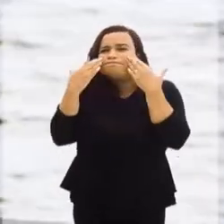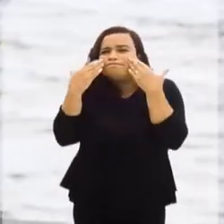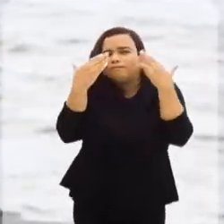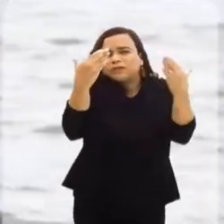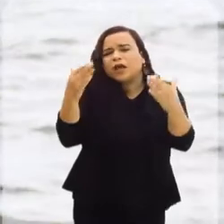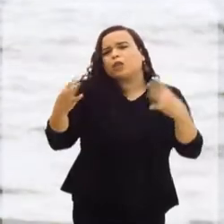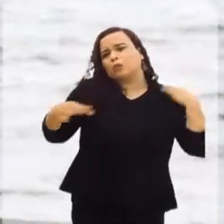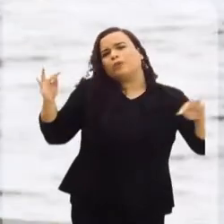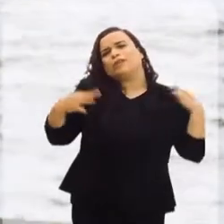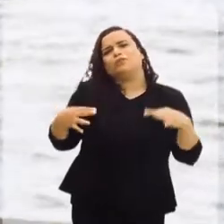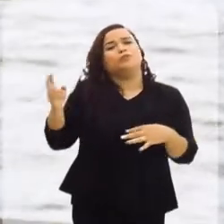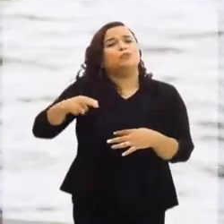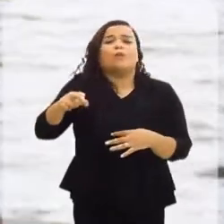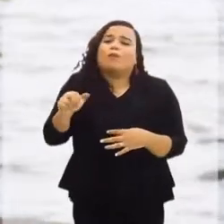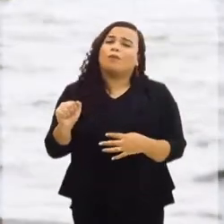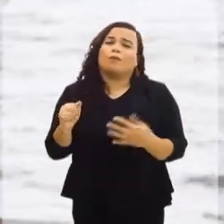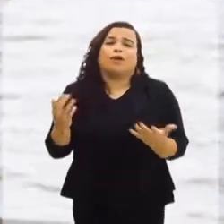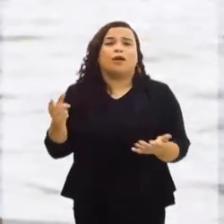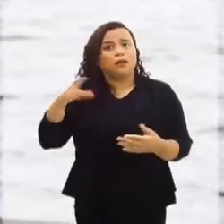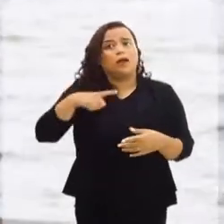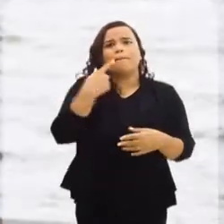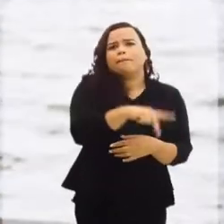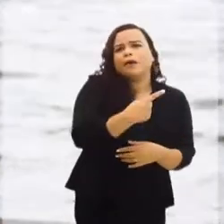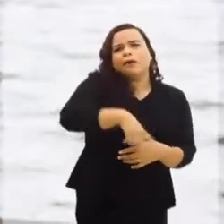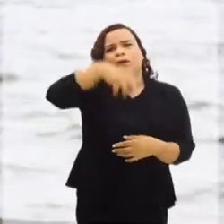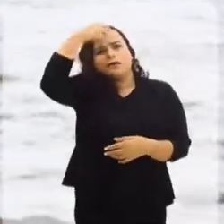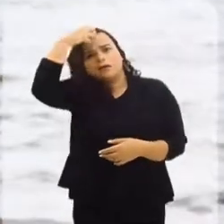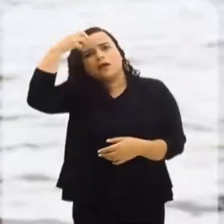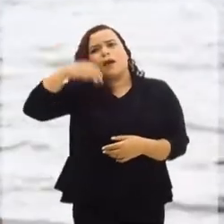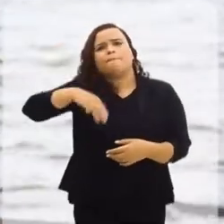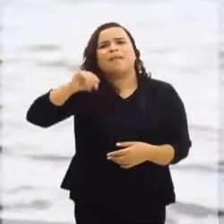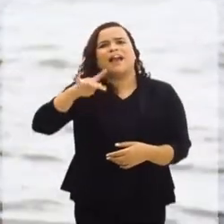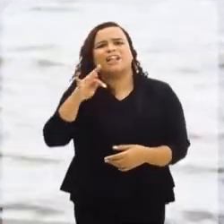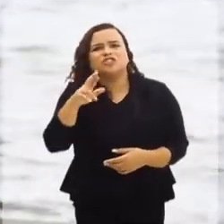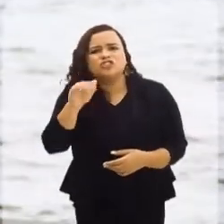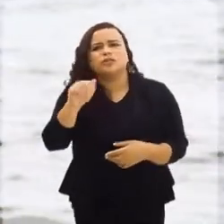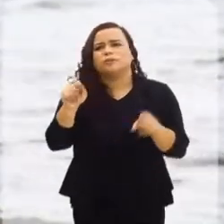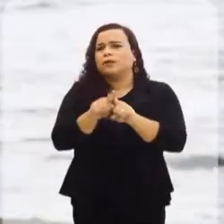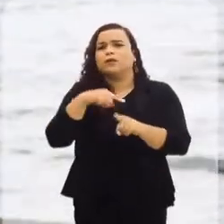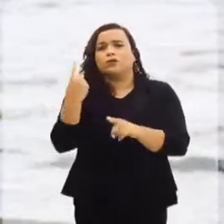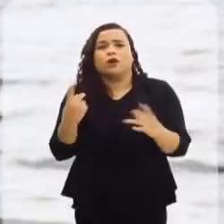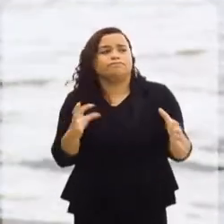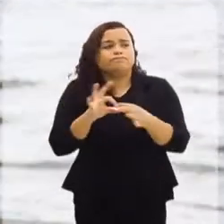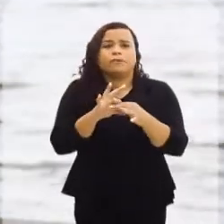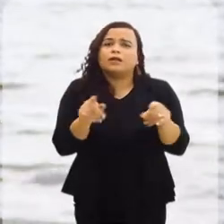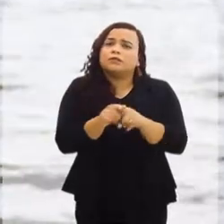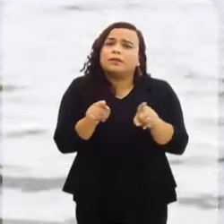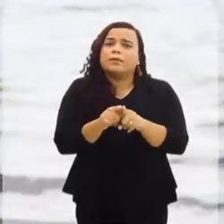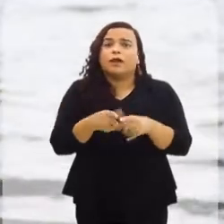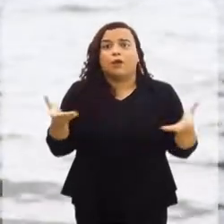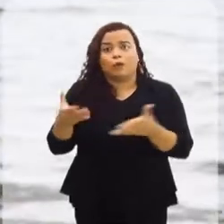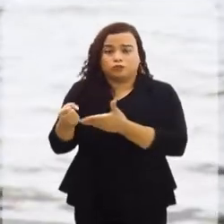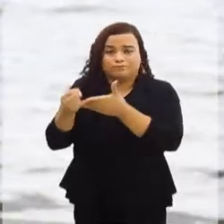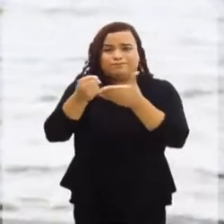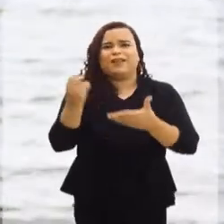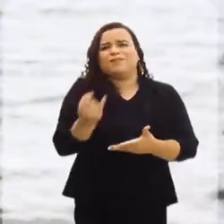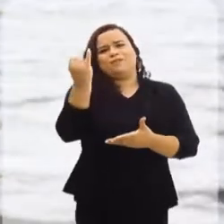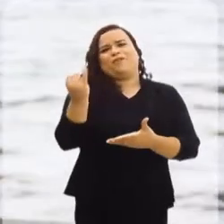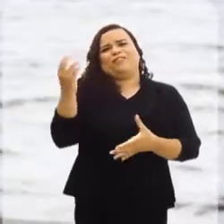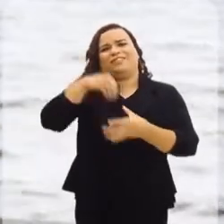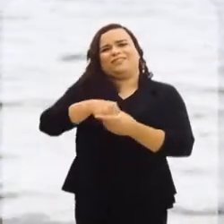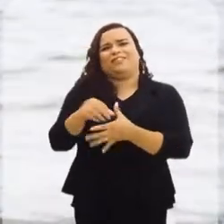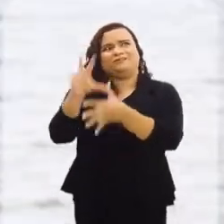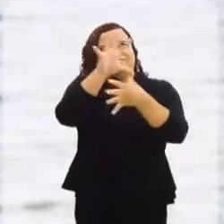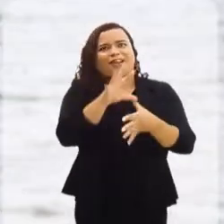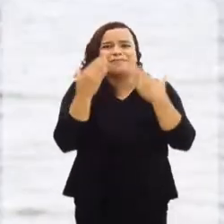Nós fazemos parte da Costa Verde, assim como Angra, Paraty, Mangaratiba. E hoje a gente está trazendo a importância de Itaguaí dentro desse